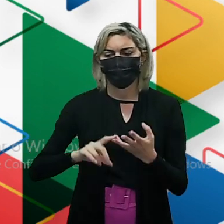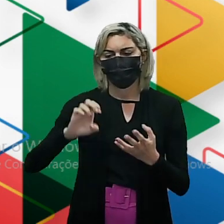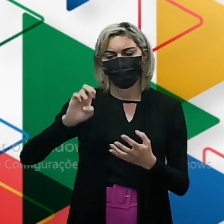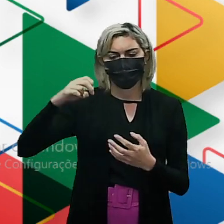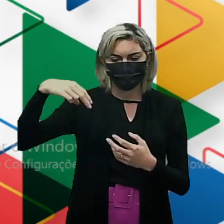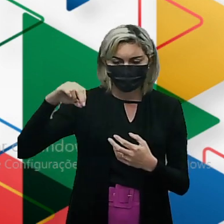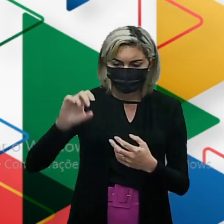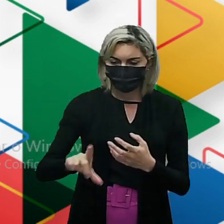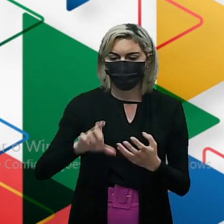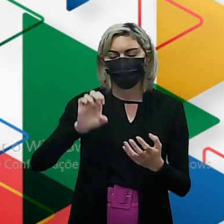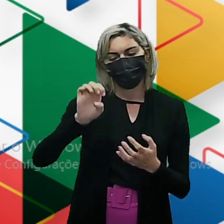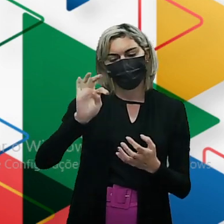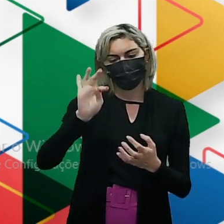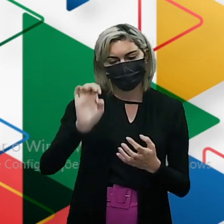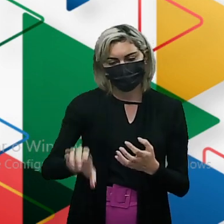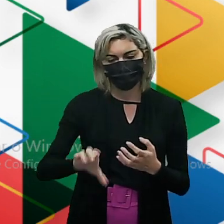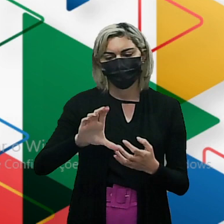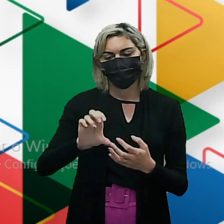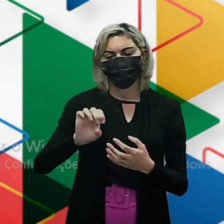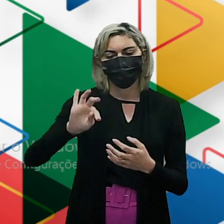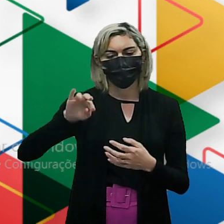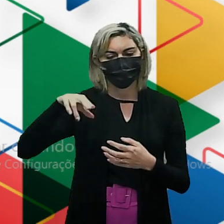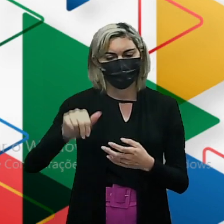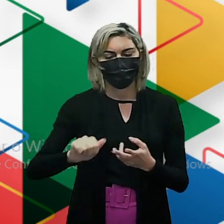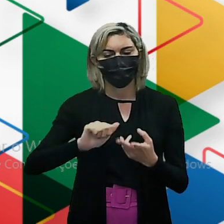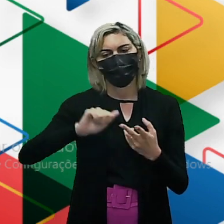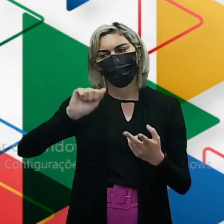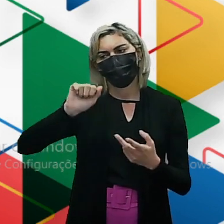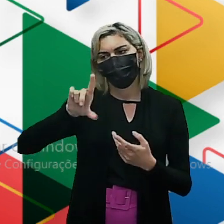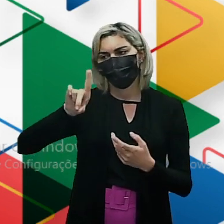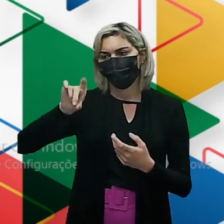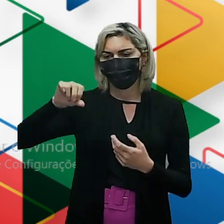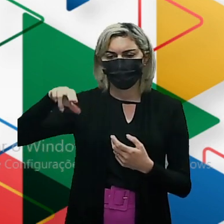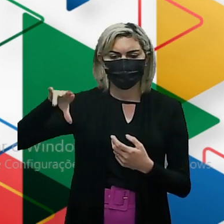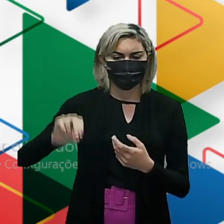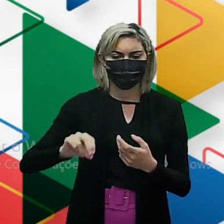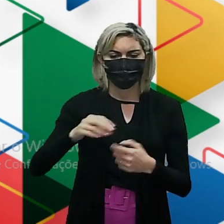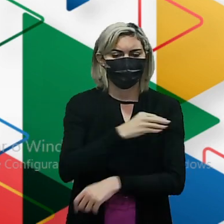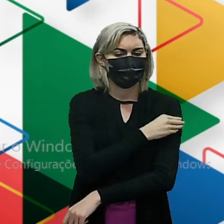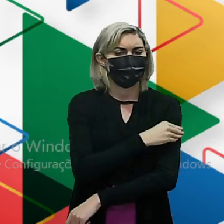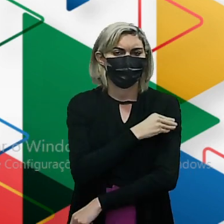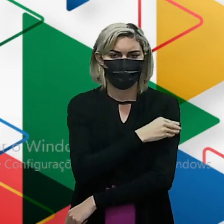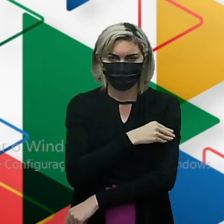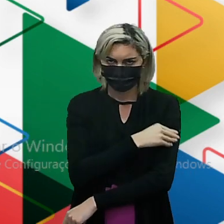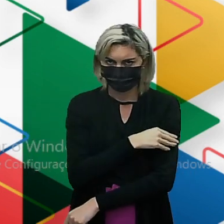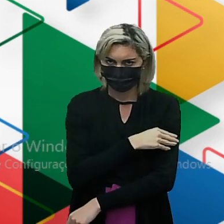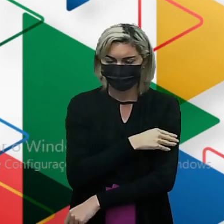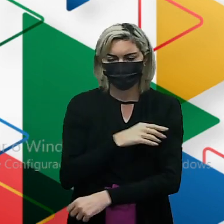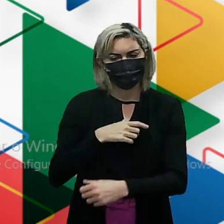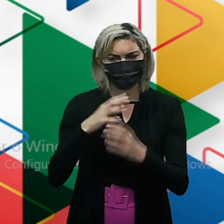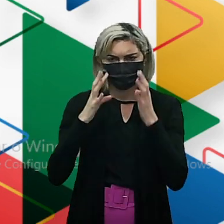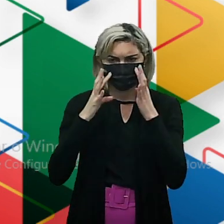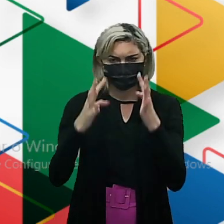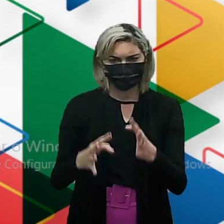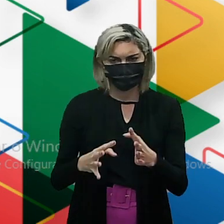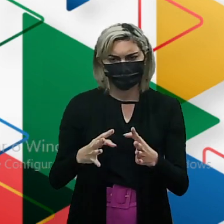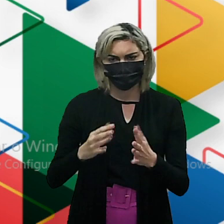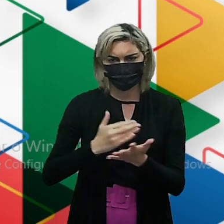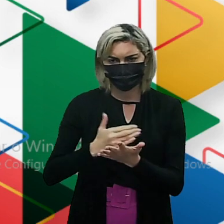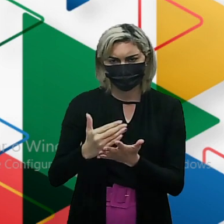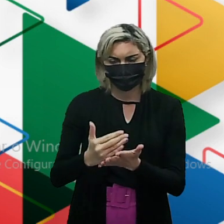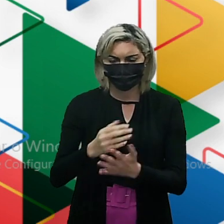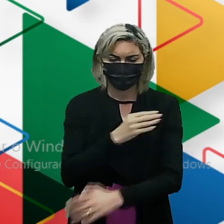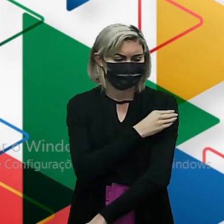Cetona Aldeído E o álcool E eu quero Chamar a atenção Inicialmente Para